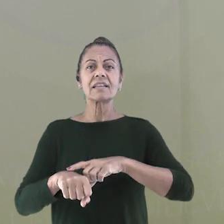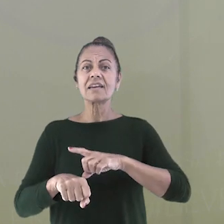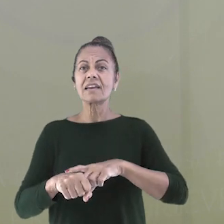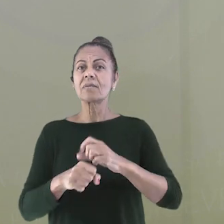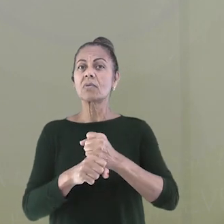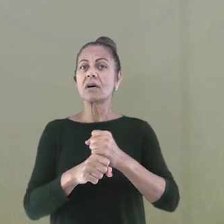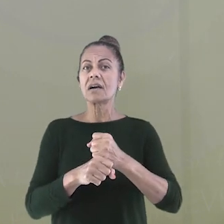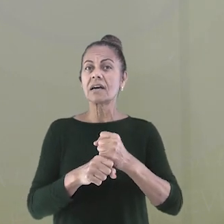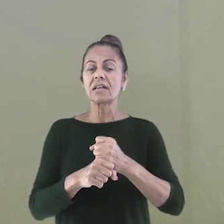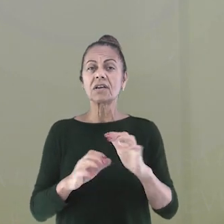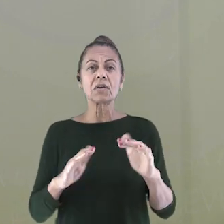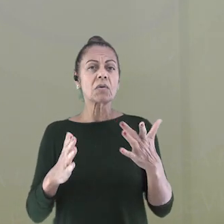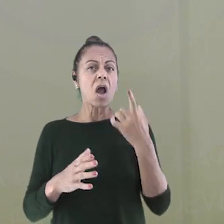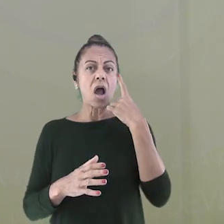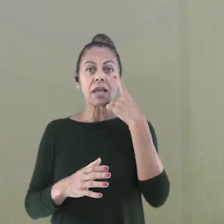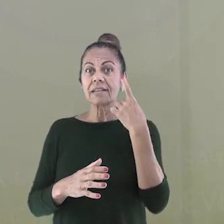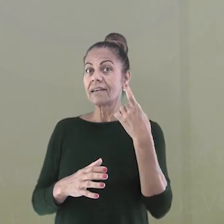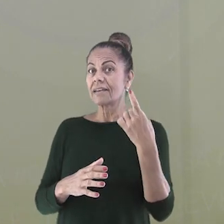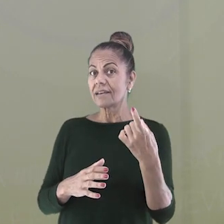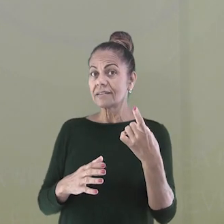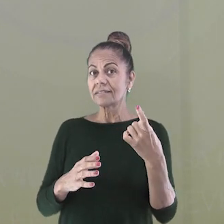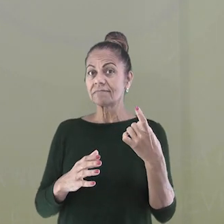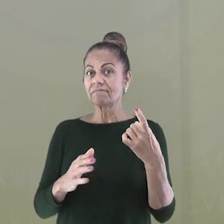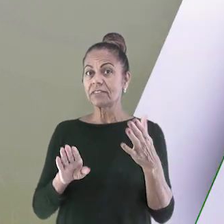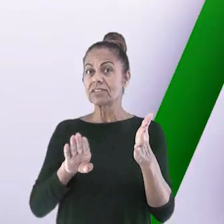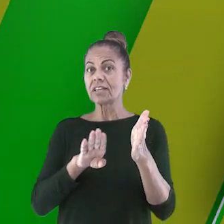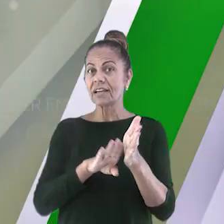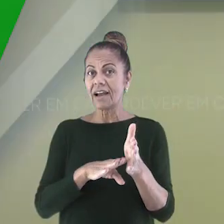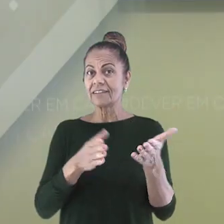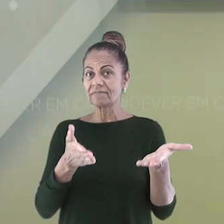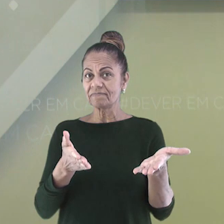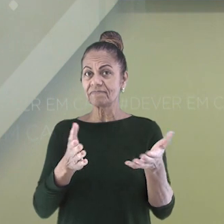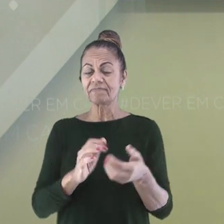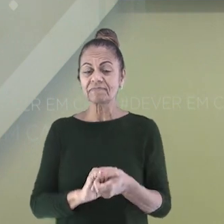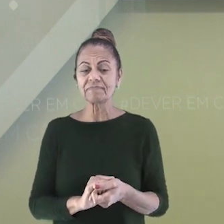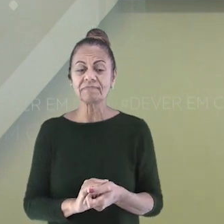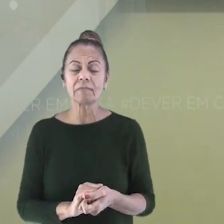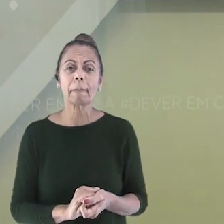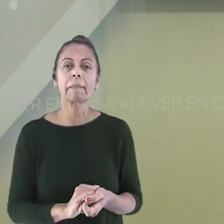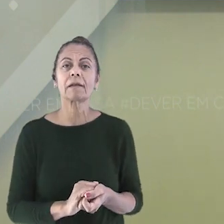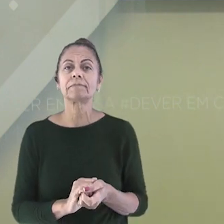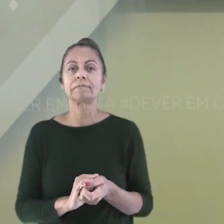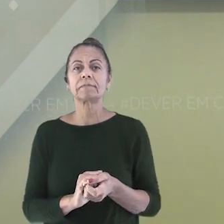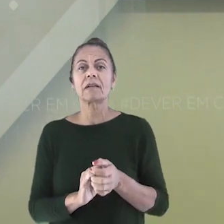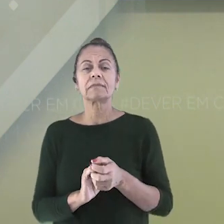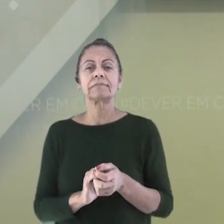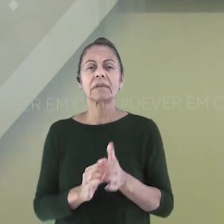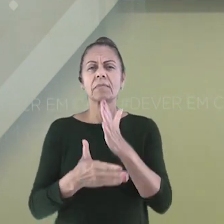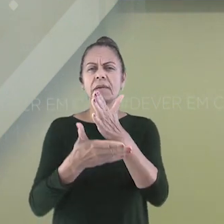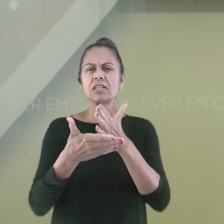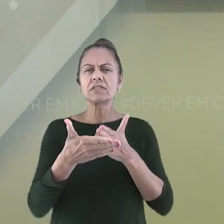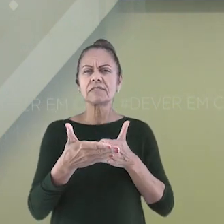interesses ao chegar ali. Vamos começar a entender isso. A primeira divisão territorial do nosso